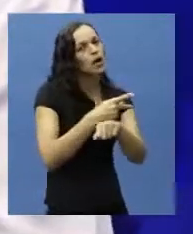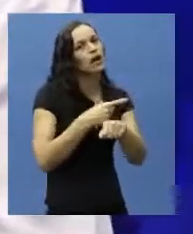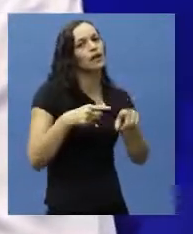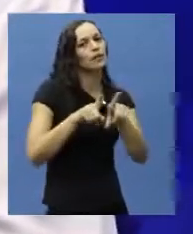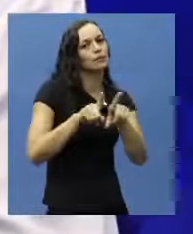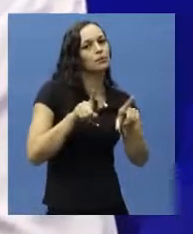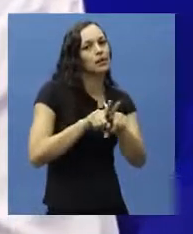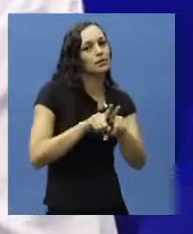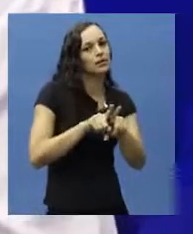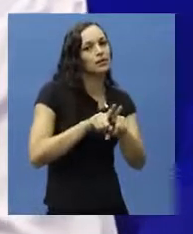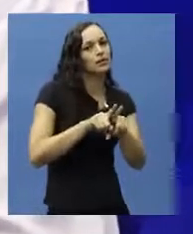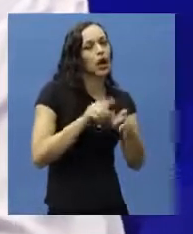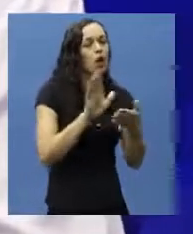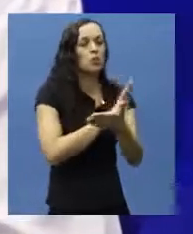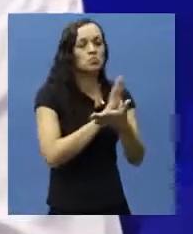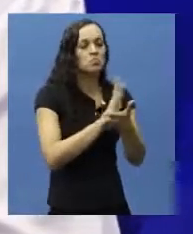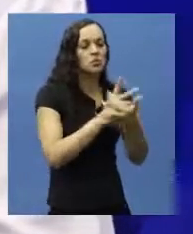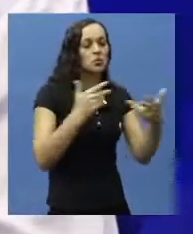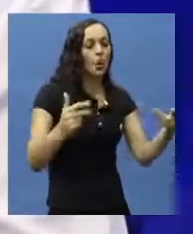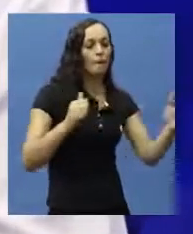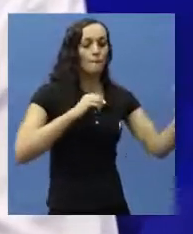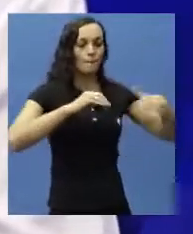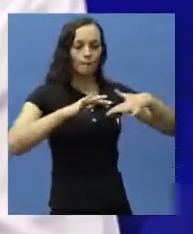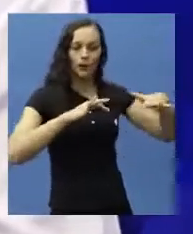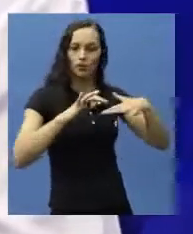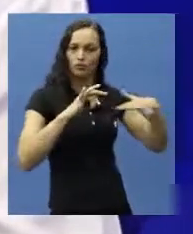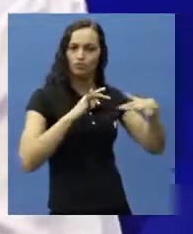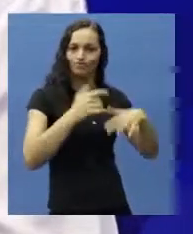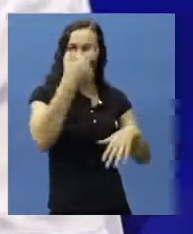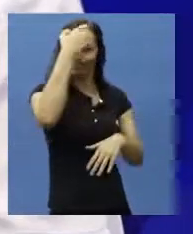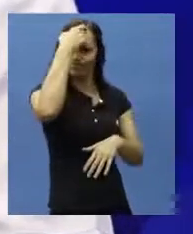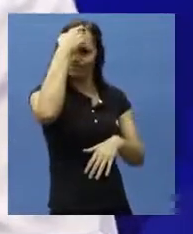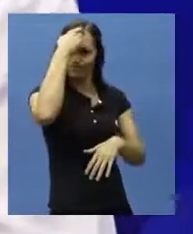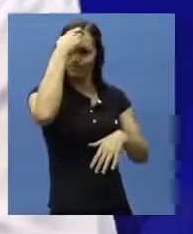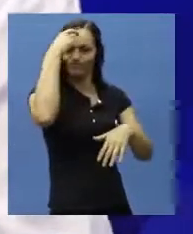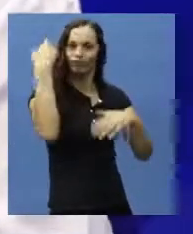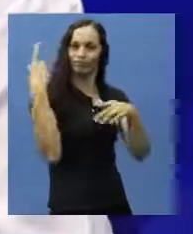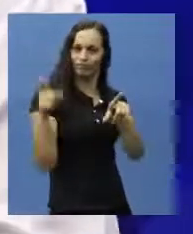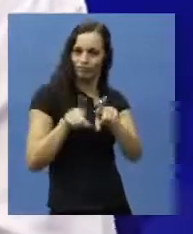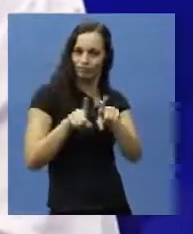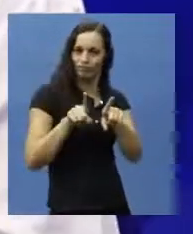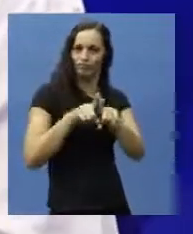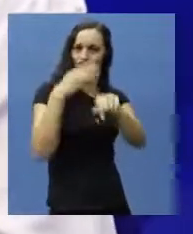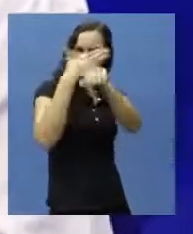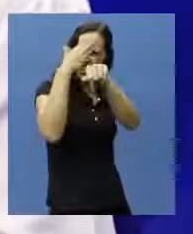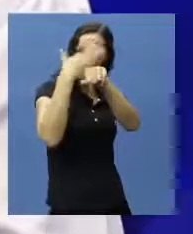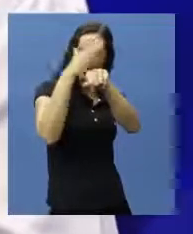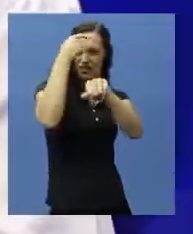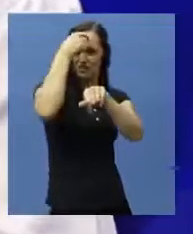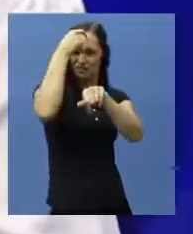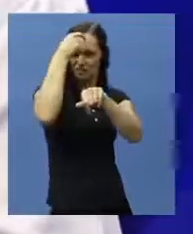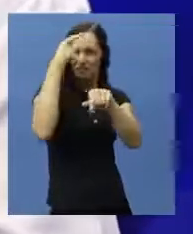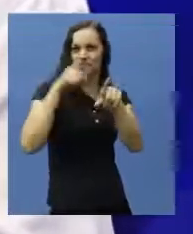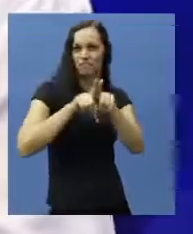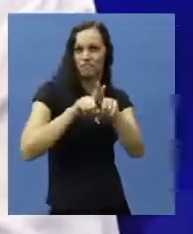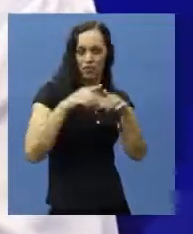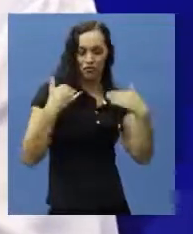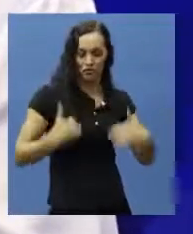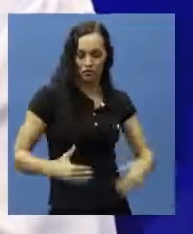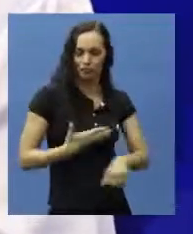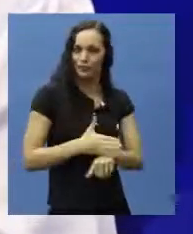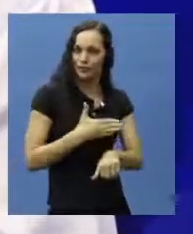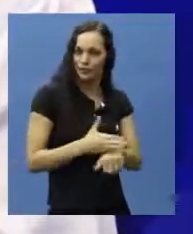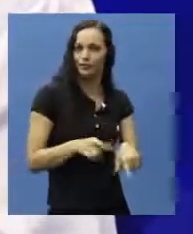procurar fazer, principalmente, atividades que movimentem o corpo, movimente a cabeça, trabalhe a cabeça, trabalhe o físico,